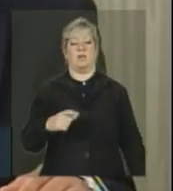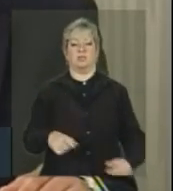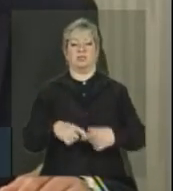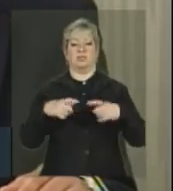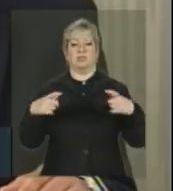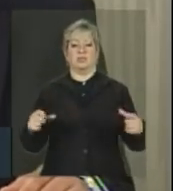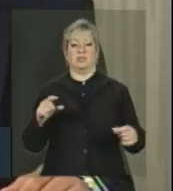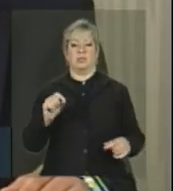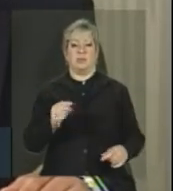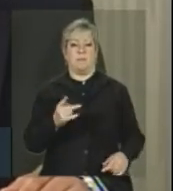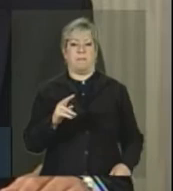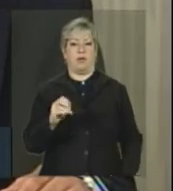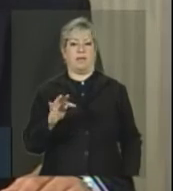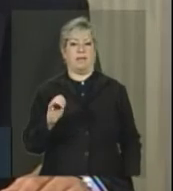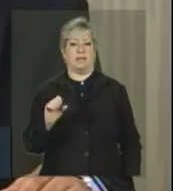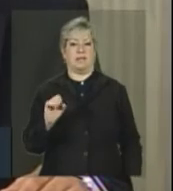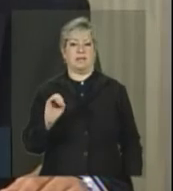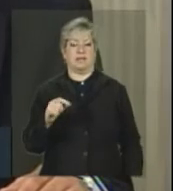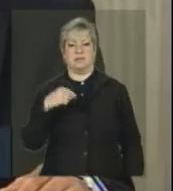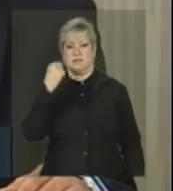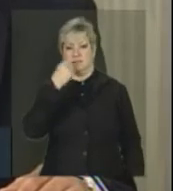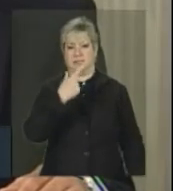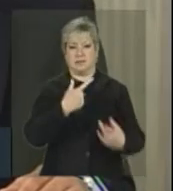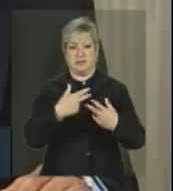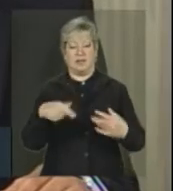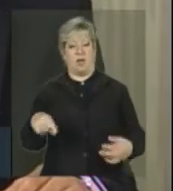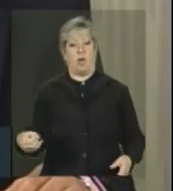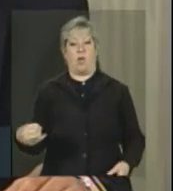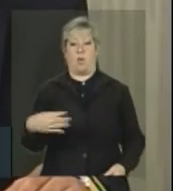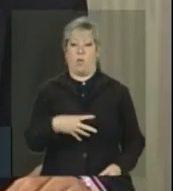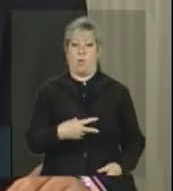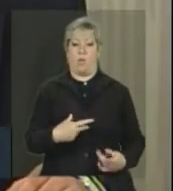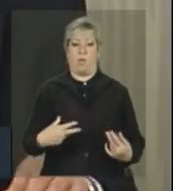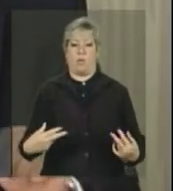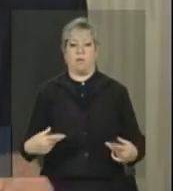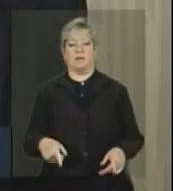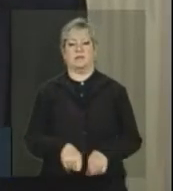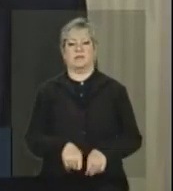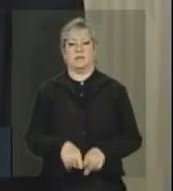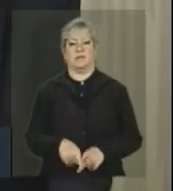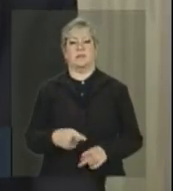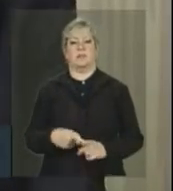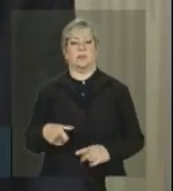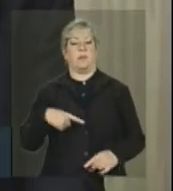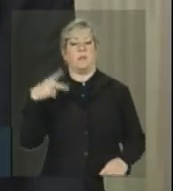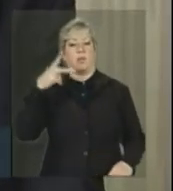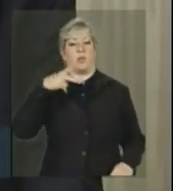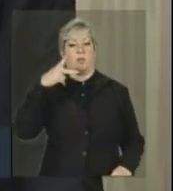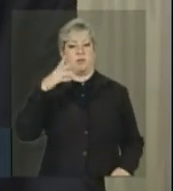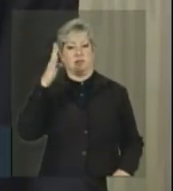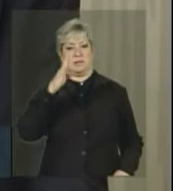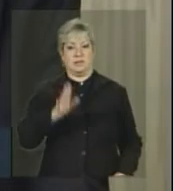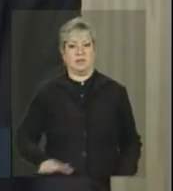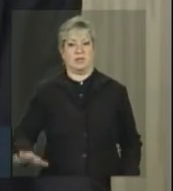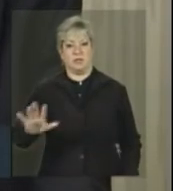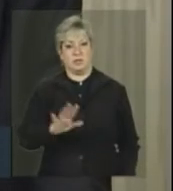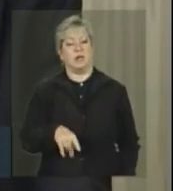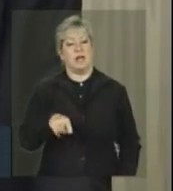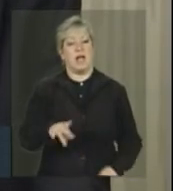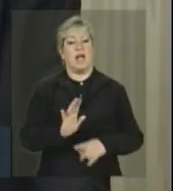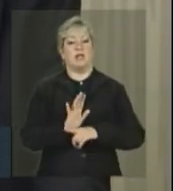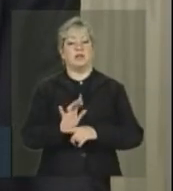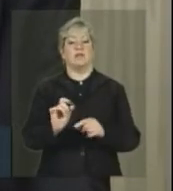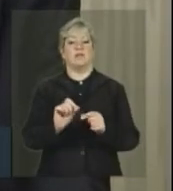dentárias, de mobilização e mutirão de próteses dentárias, que é uma coisa nova também, enquanto política nacional, foi o que permitiu fazer